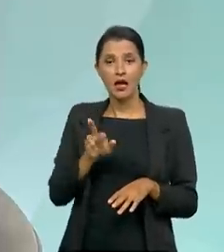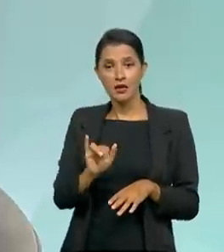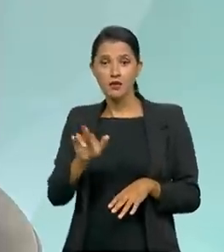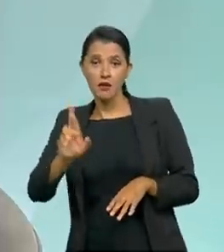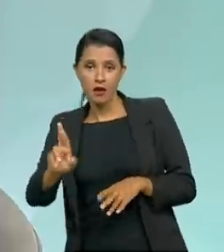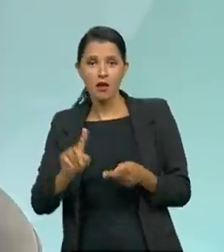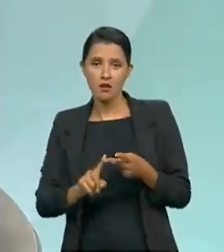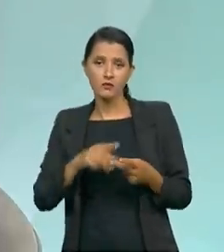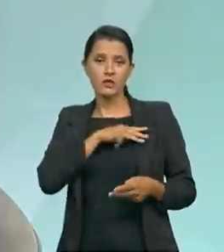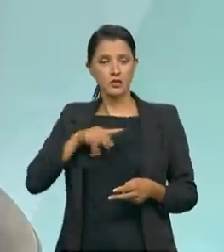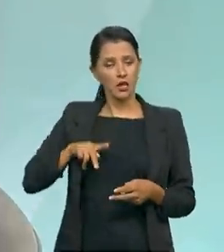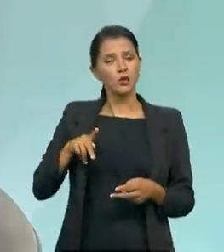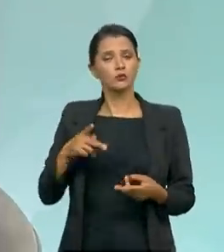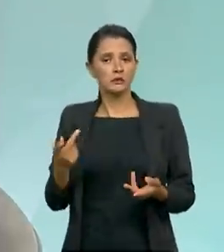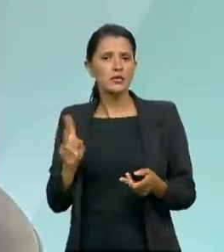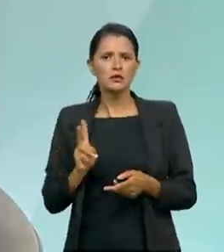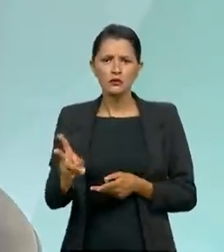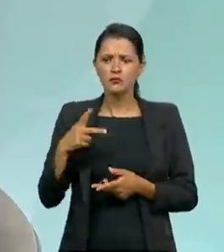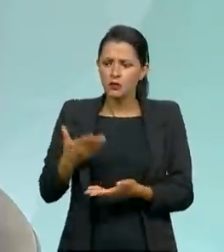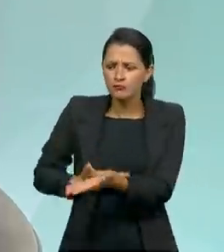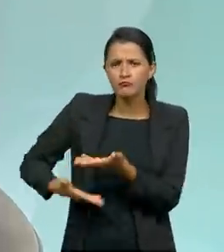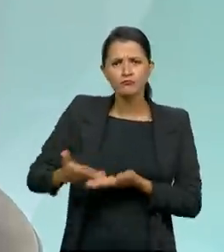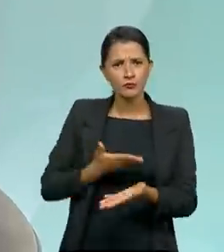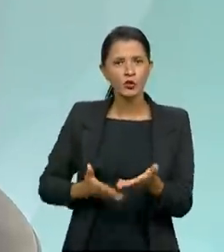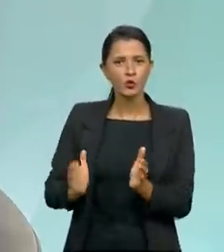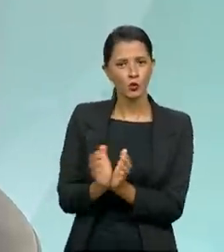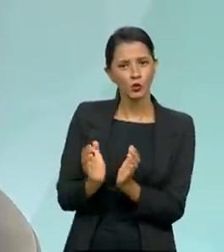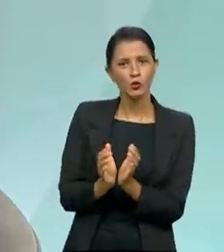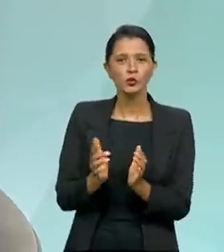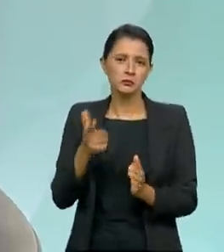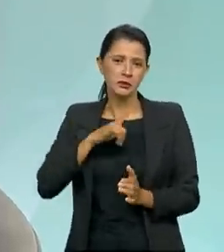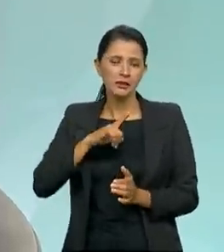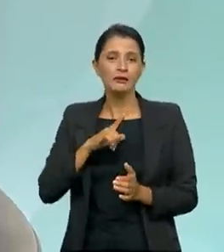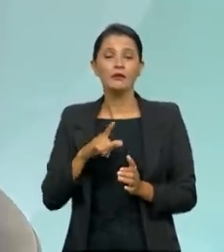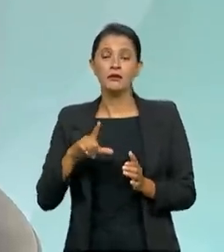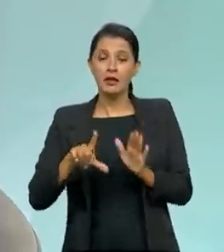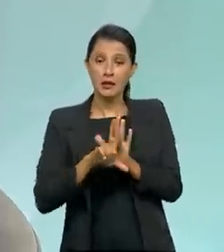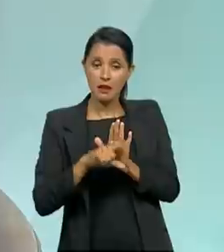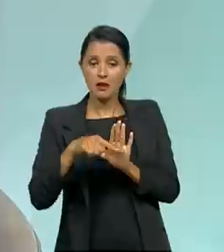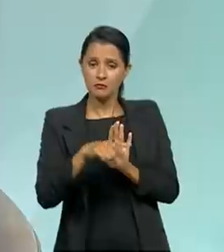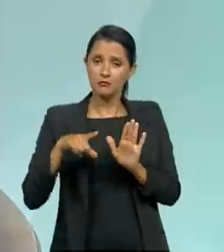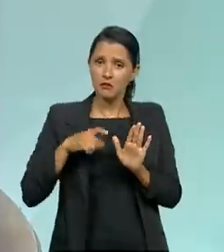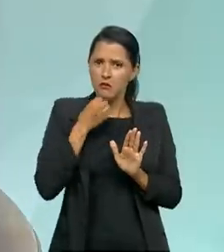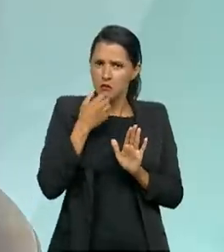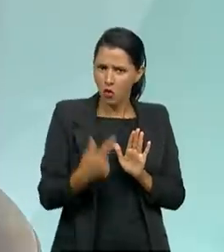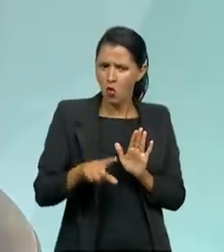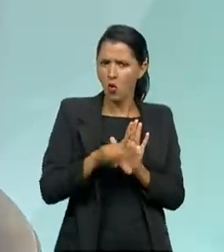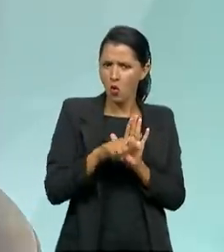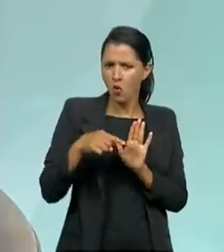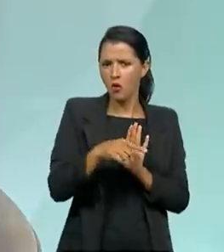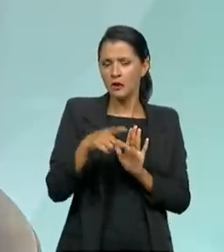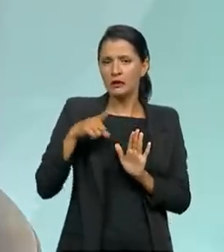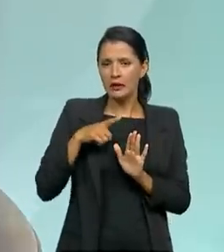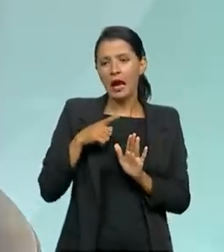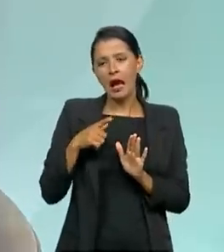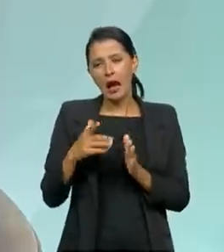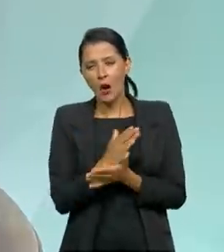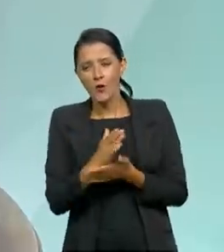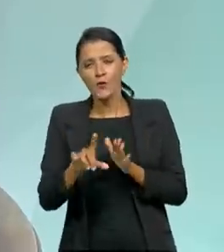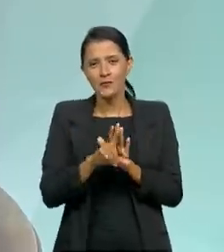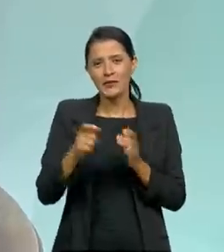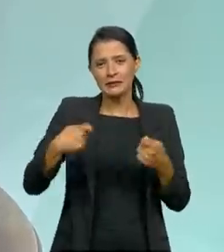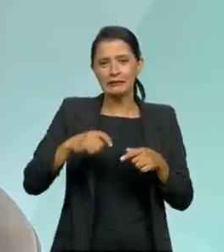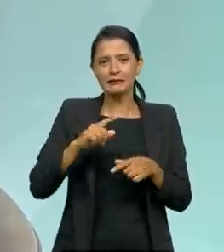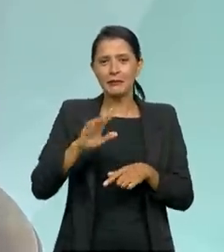Então, nós temos uma interação e uma situação conjunta. Nós temos leis muito boas em que, pese, ainda temos que aprimorar algumas.